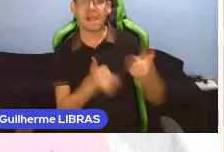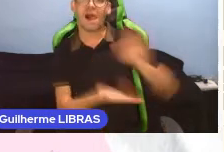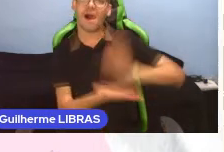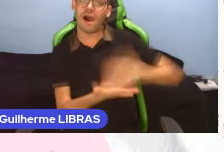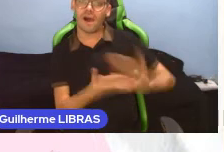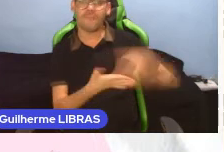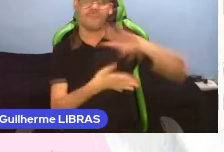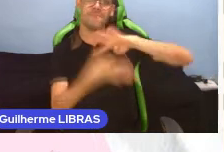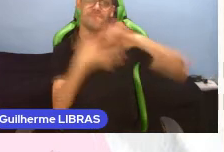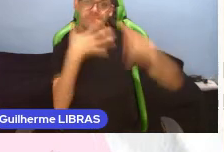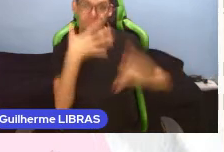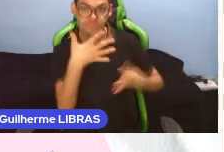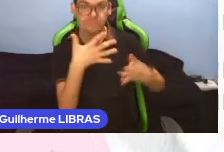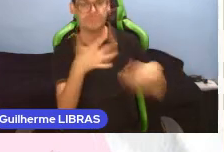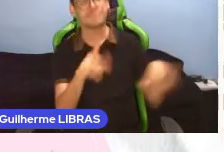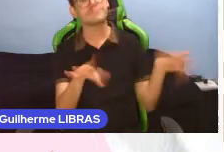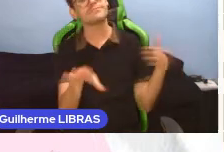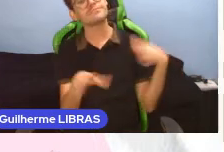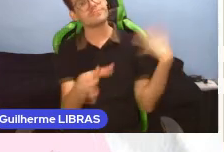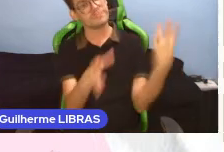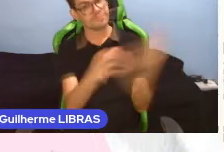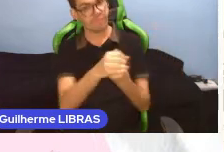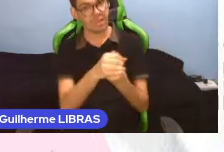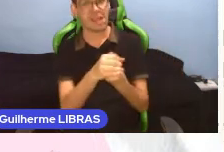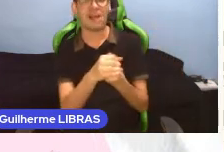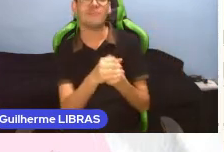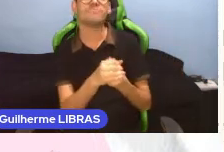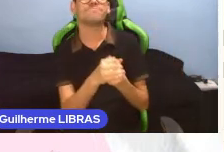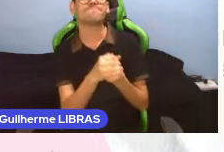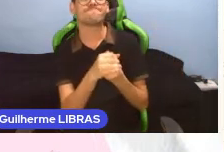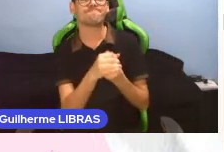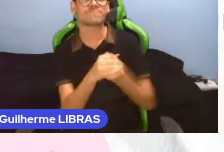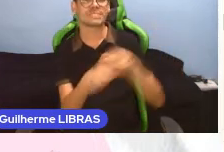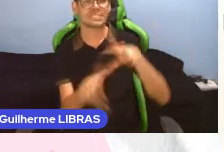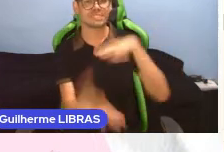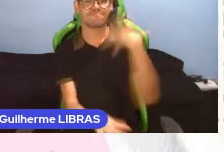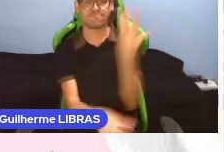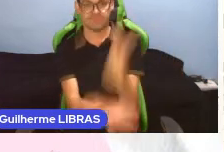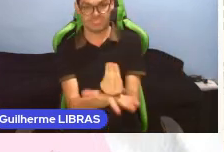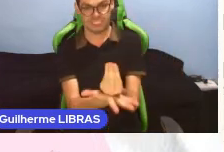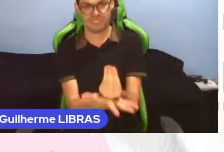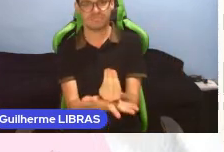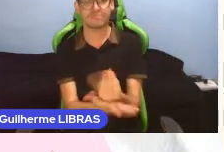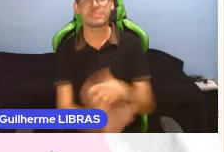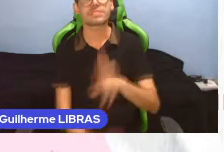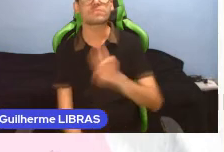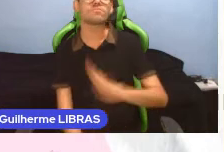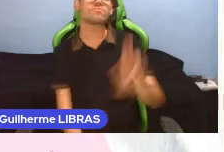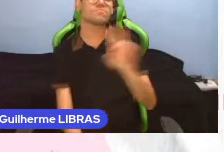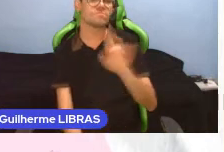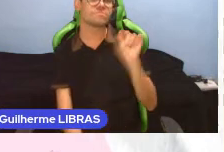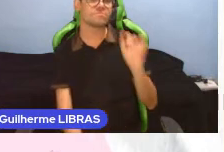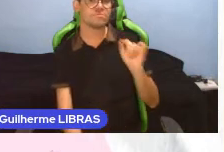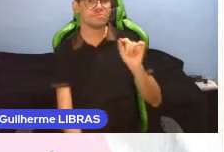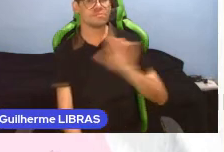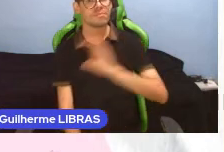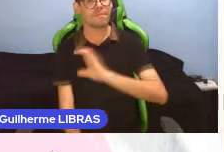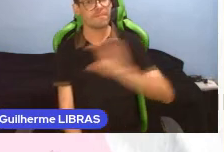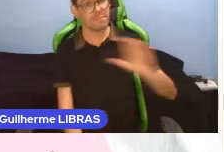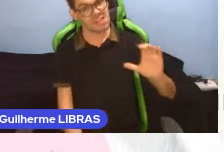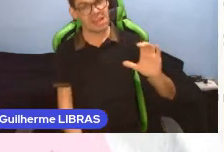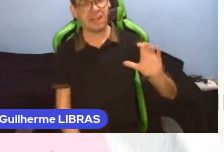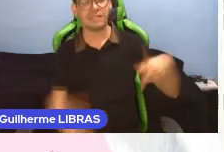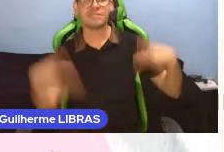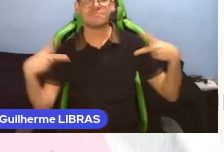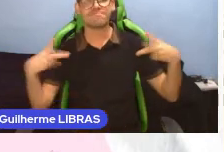Libras ao núcleo de acessibilidade, a inclusão. Ativar o Close Caption dos vídeos do YouTube na